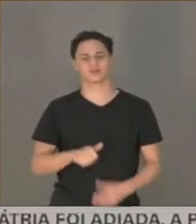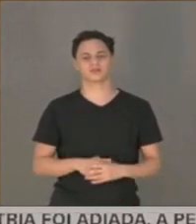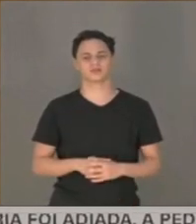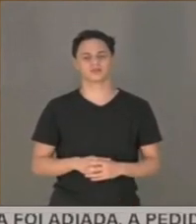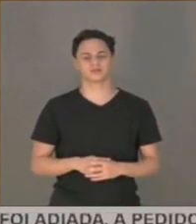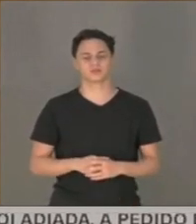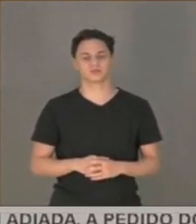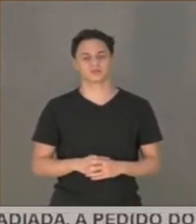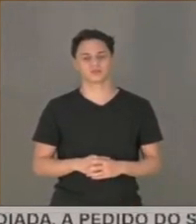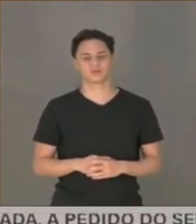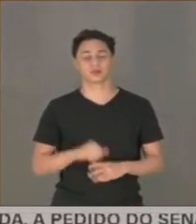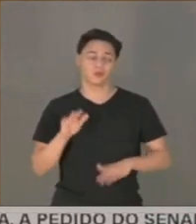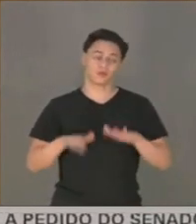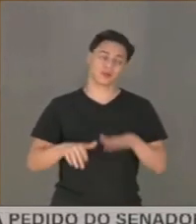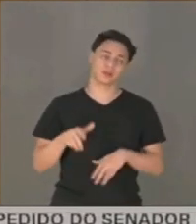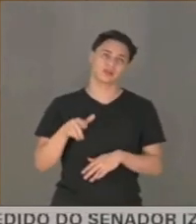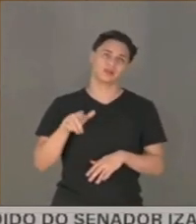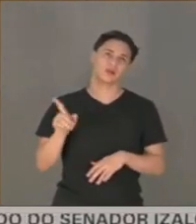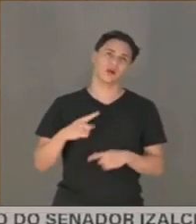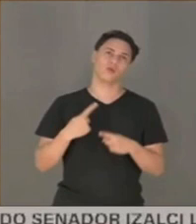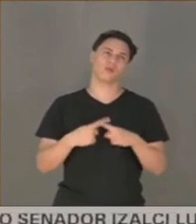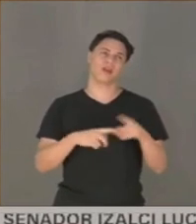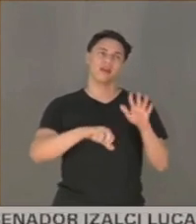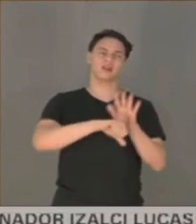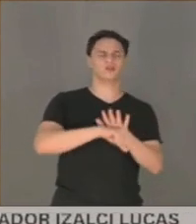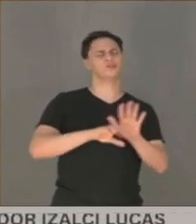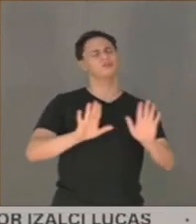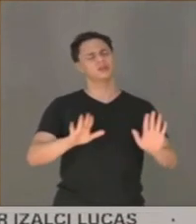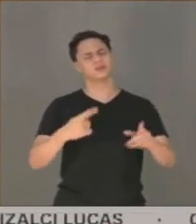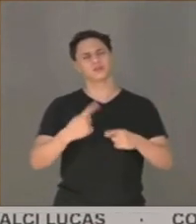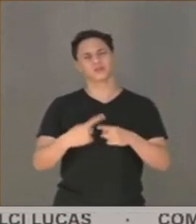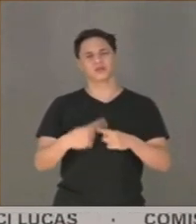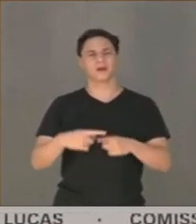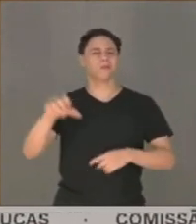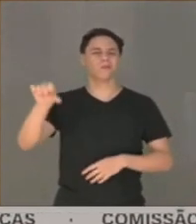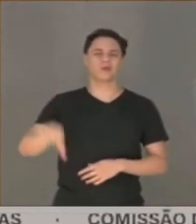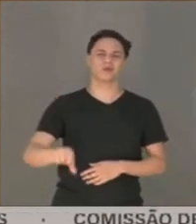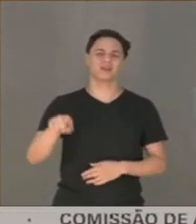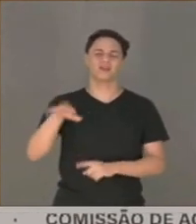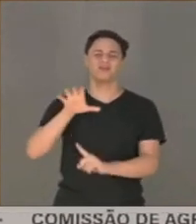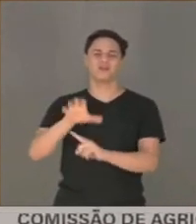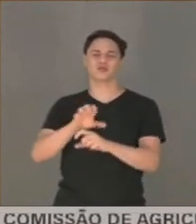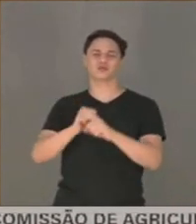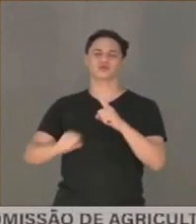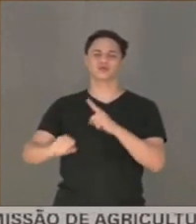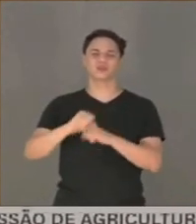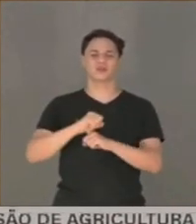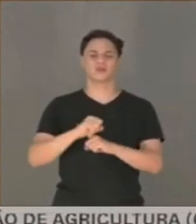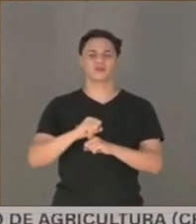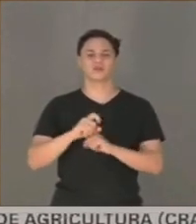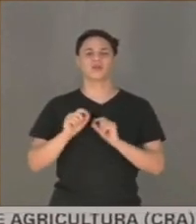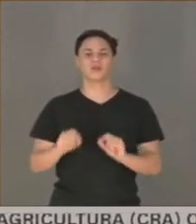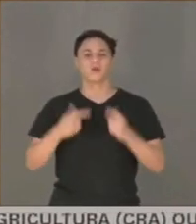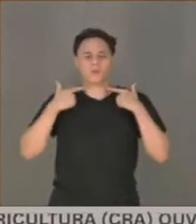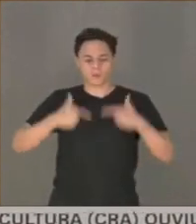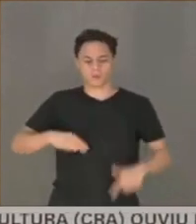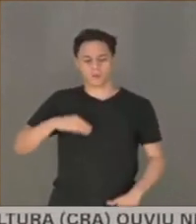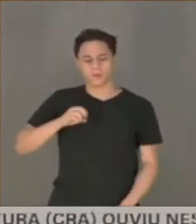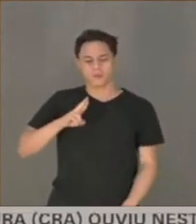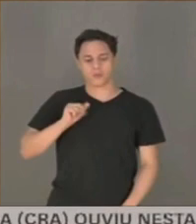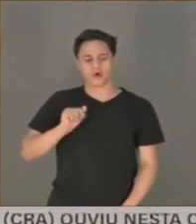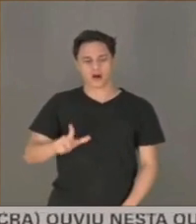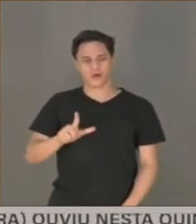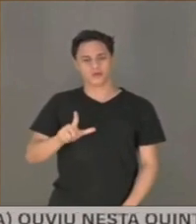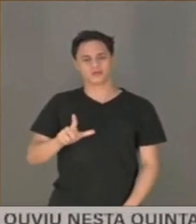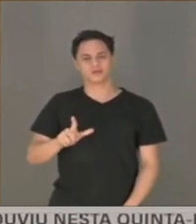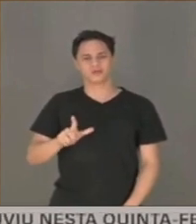Talvez não com uma sanção penal ou jurídica, mas pior do que uma sanção penal, é uma sanção moral. Essa